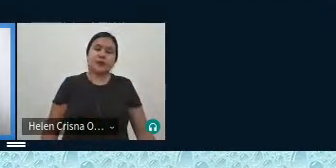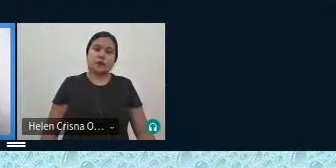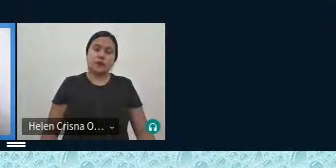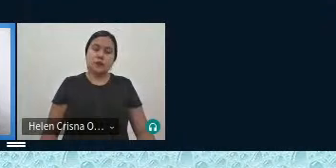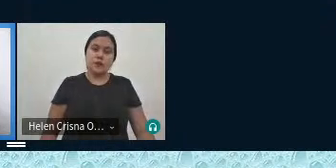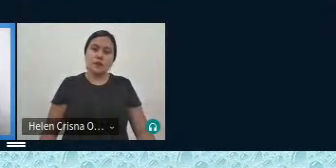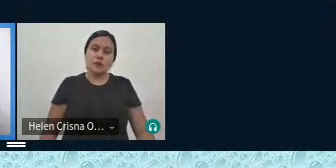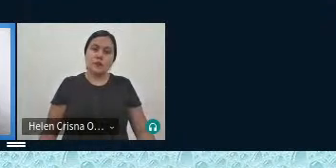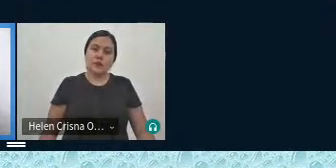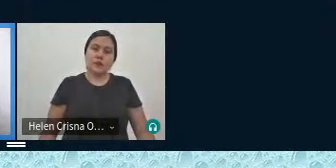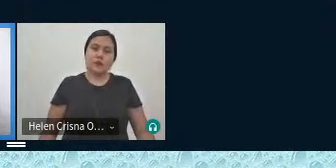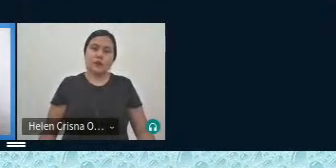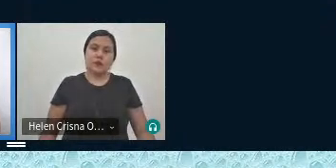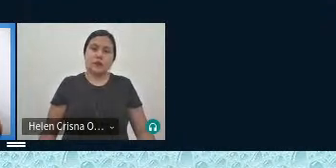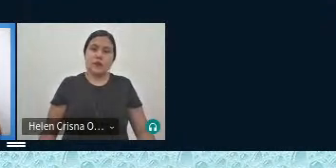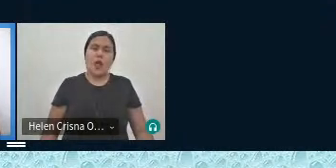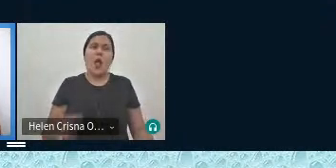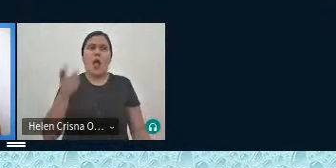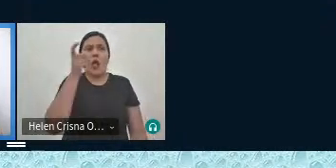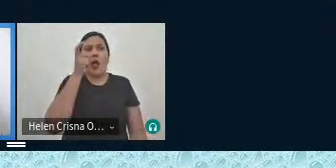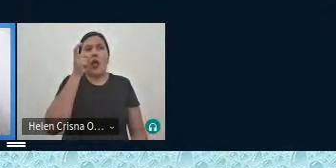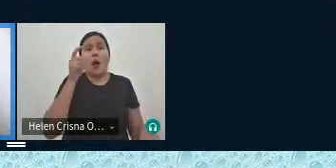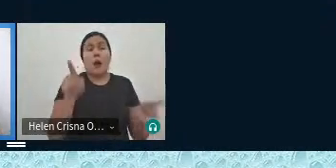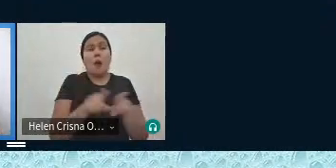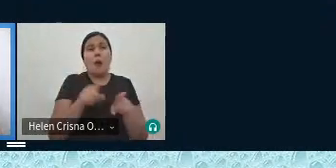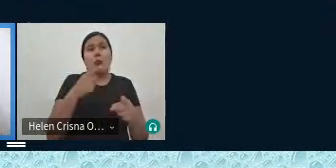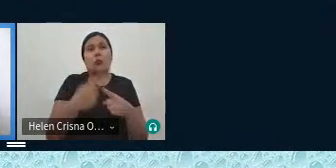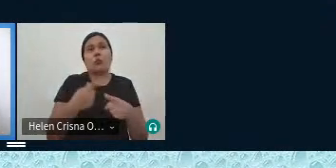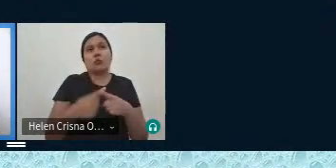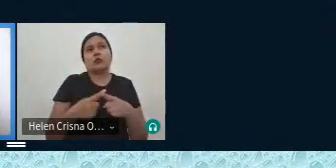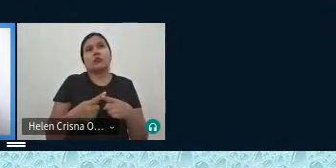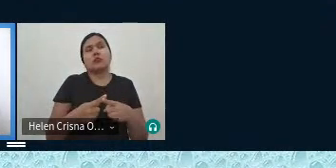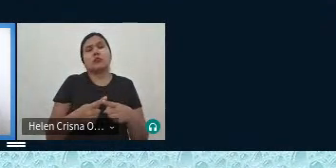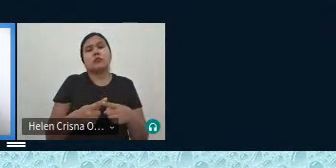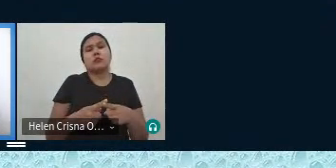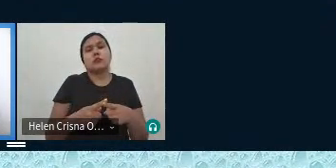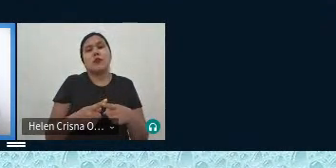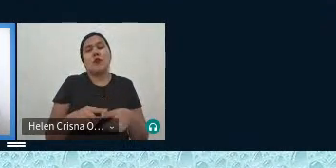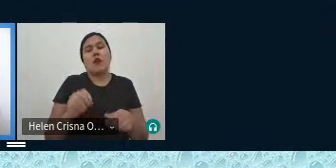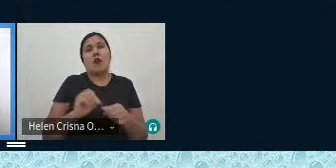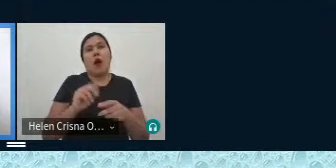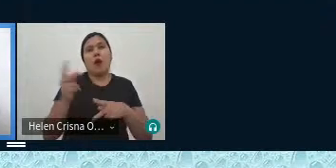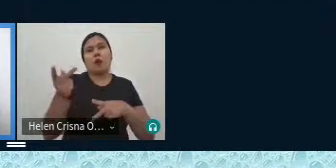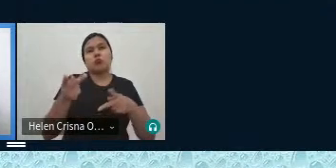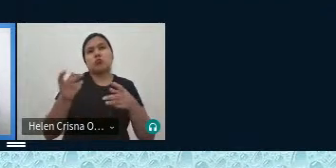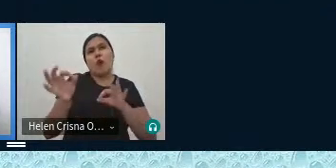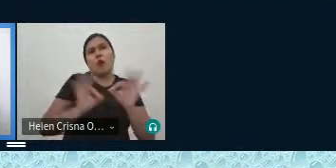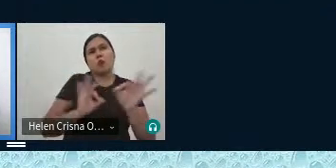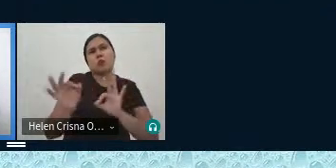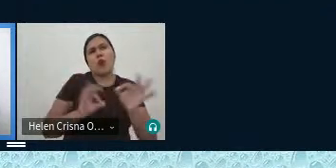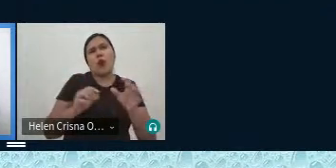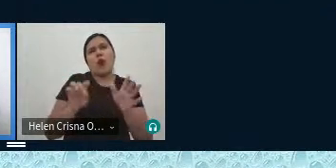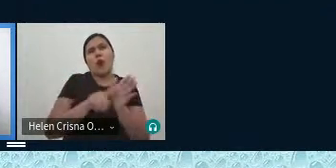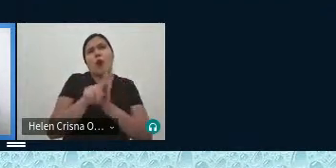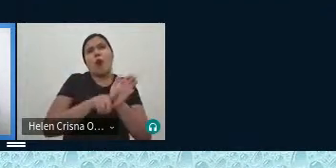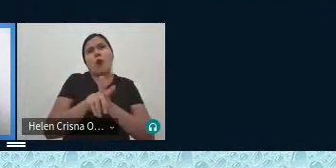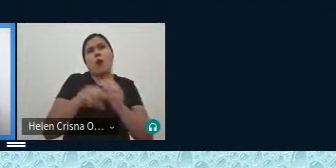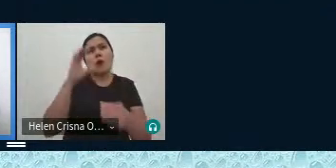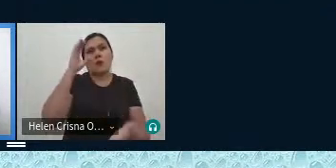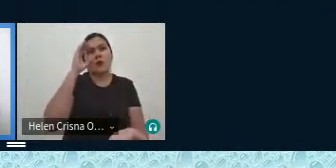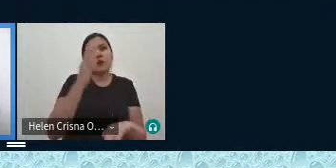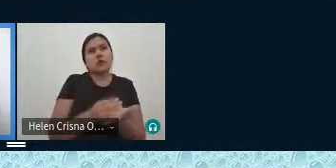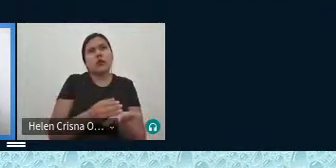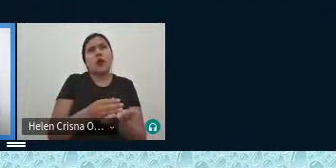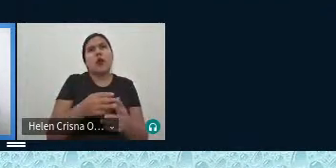isso é bastante interessante porque você tem assim você traça um plano quando você começa uma pesquisa de tese você